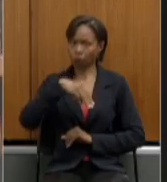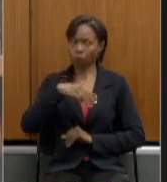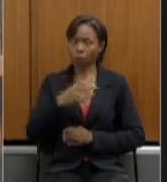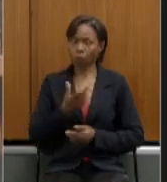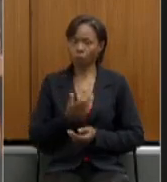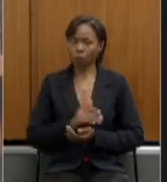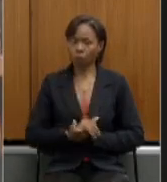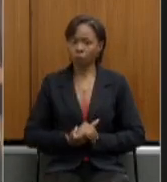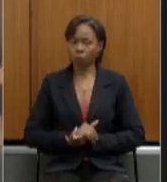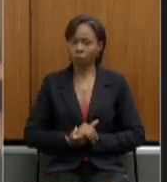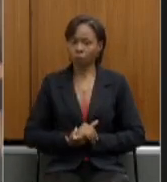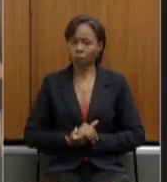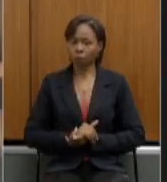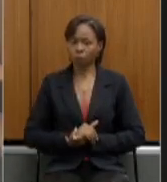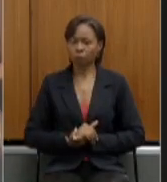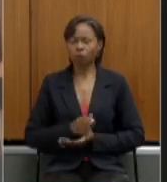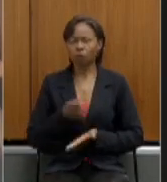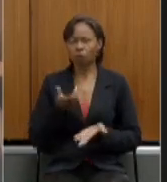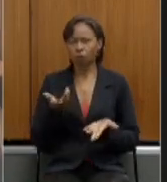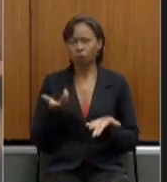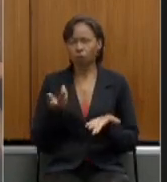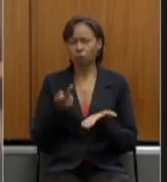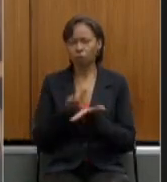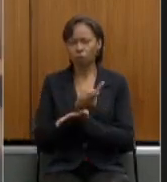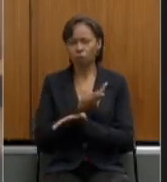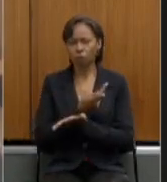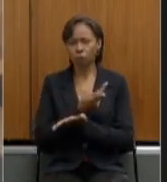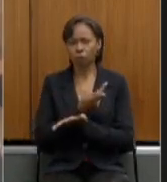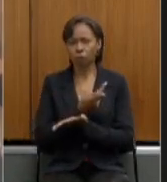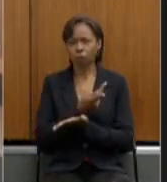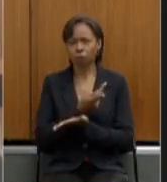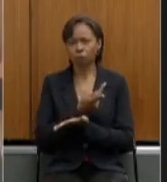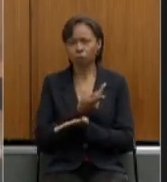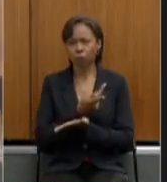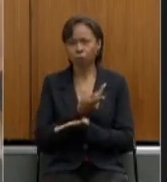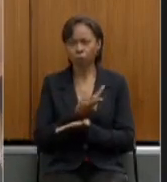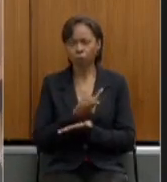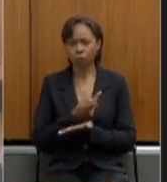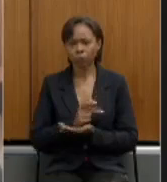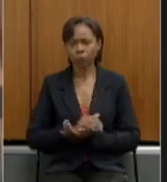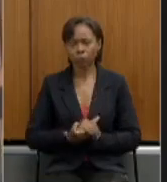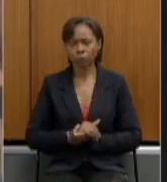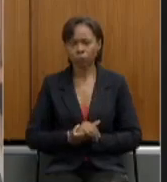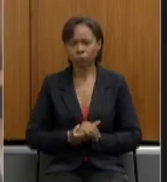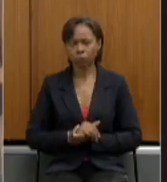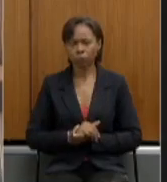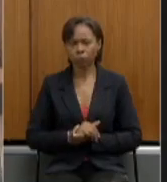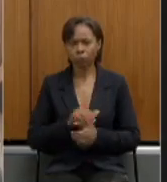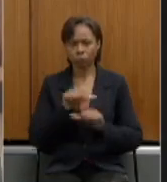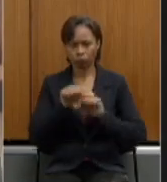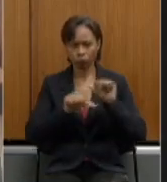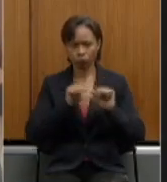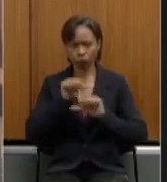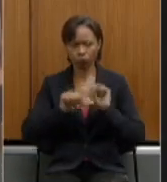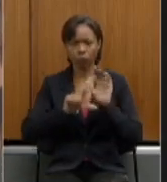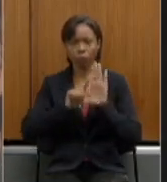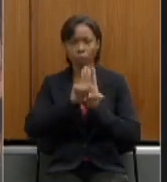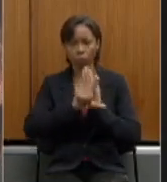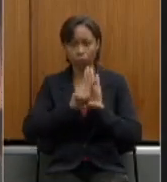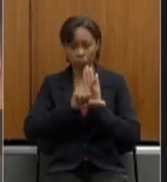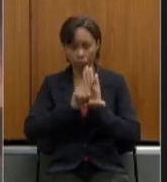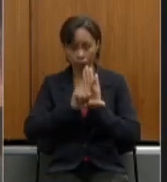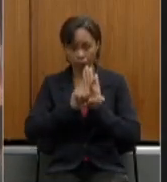estabelecida em decorrência da da alteração da legislação federal